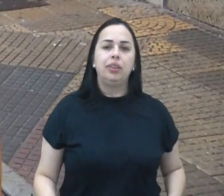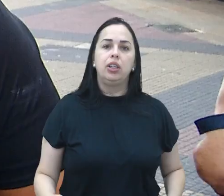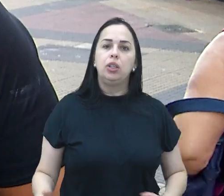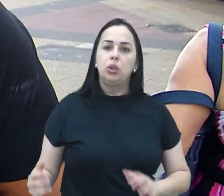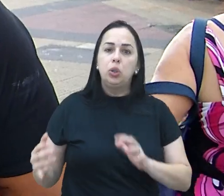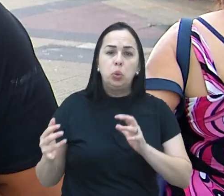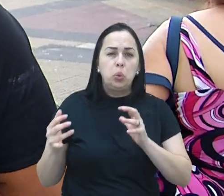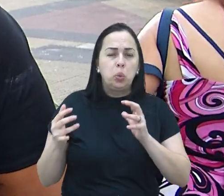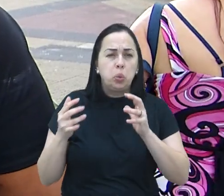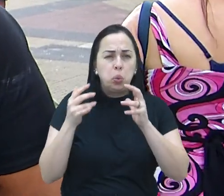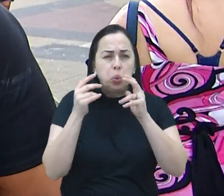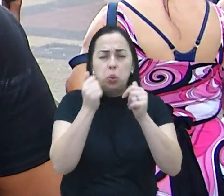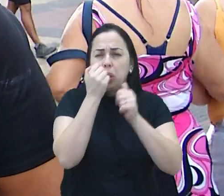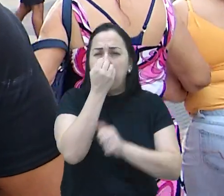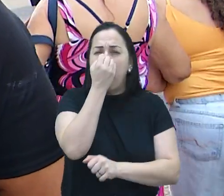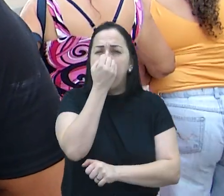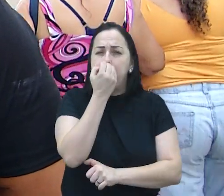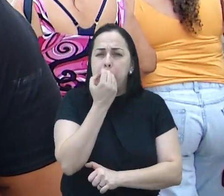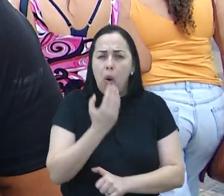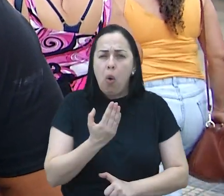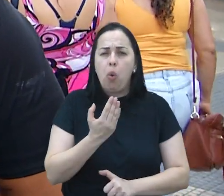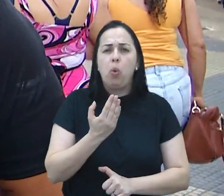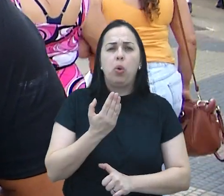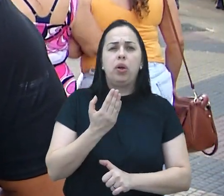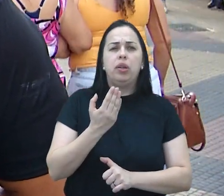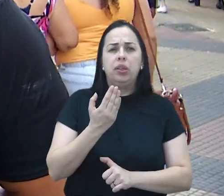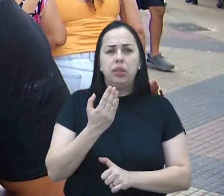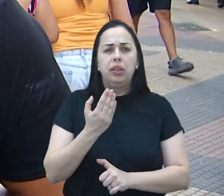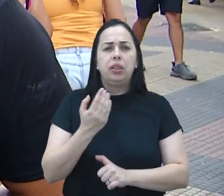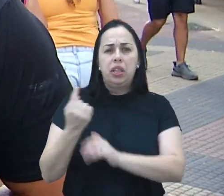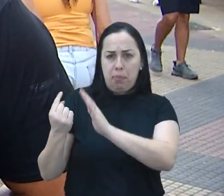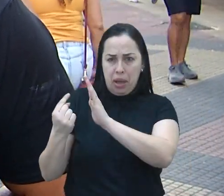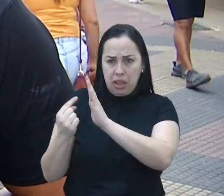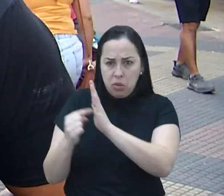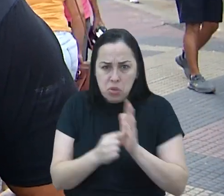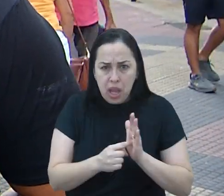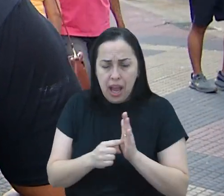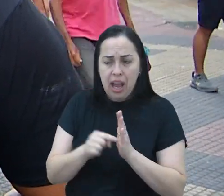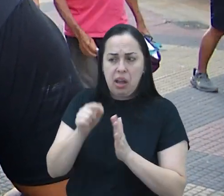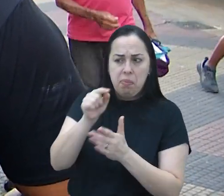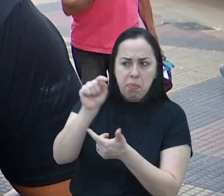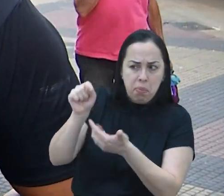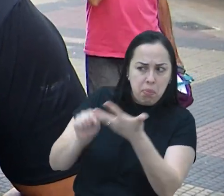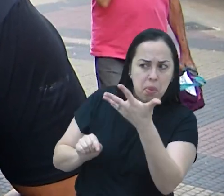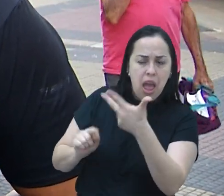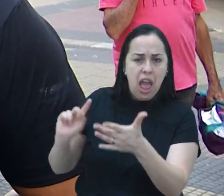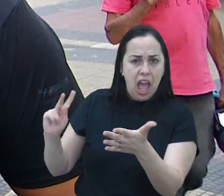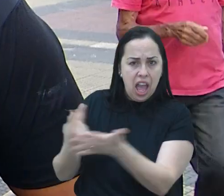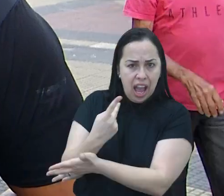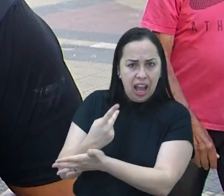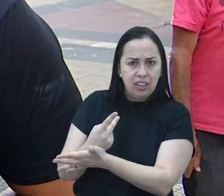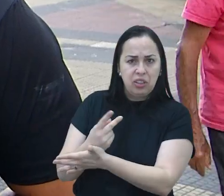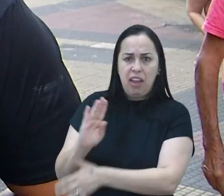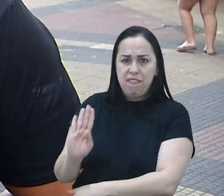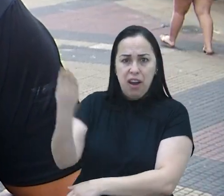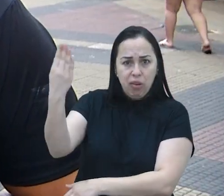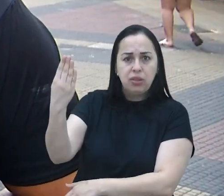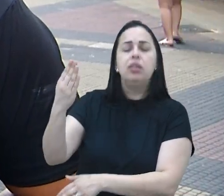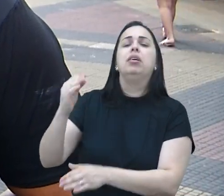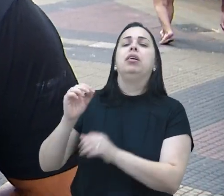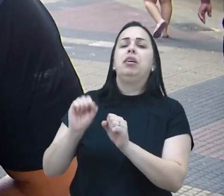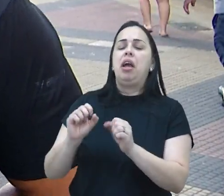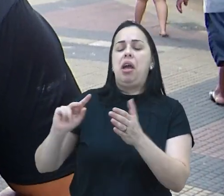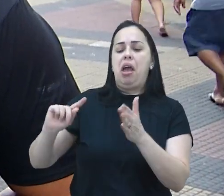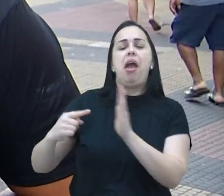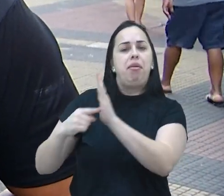cobrar. Eu acho que tudo que é bom para coibir coisas erradas, que faltam